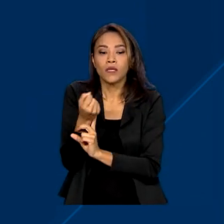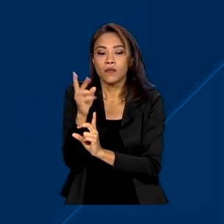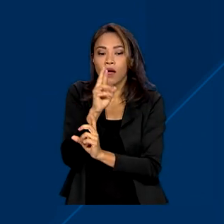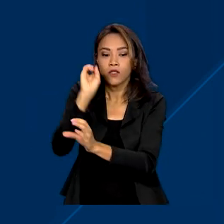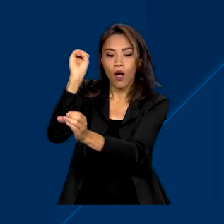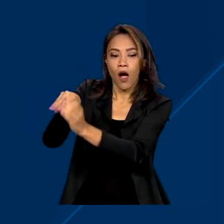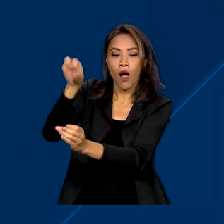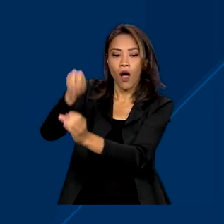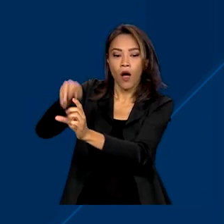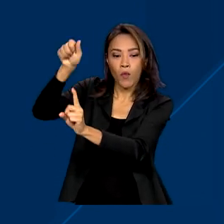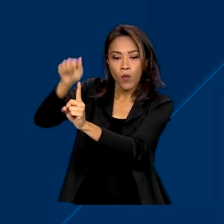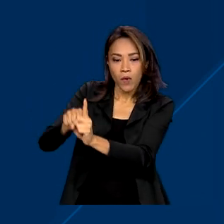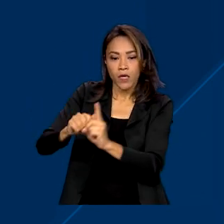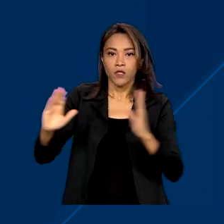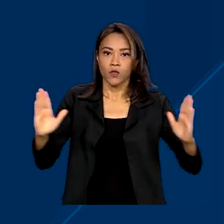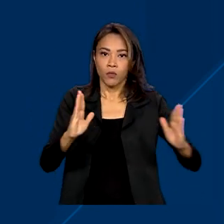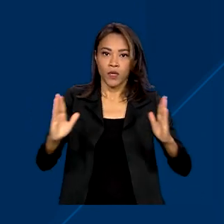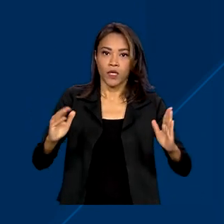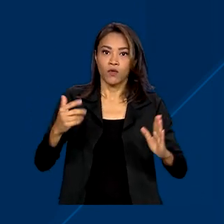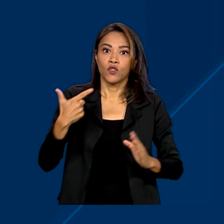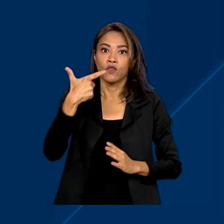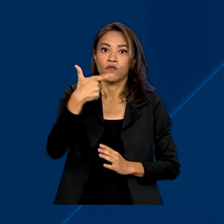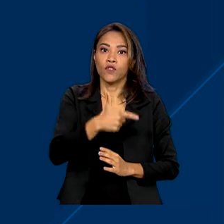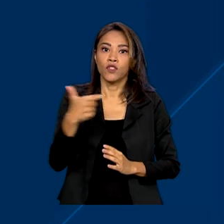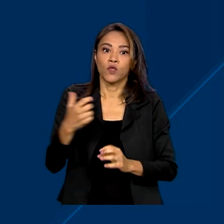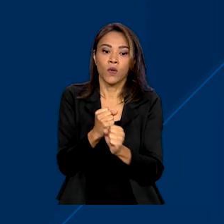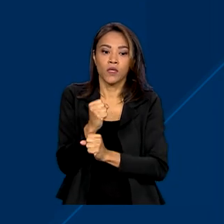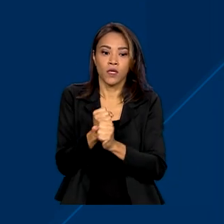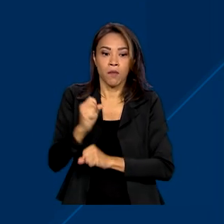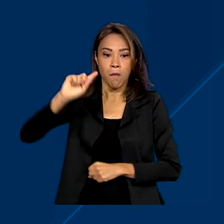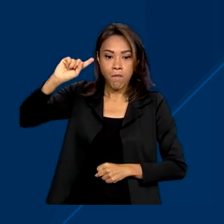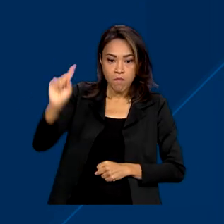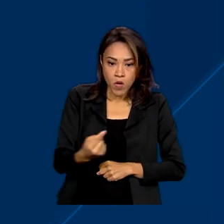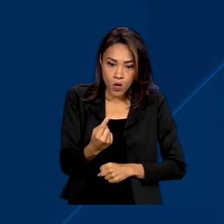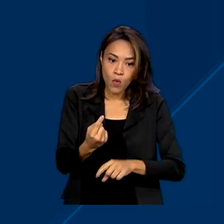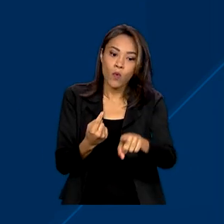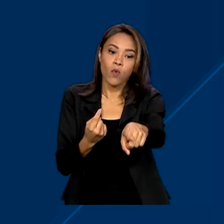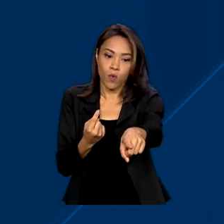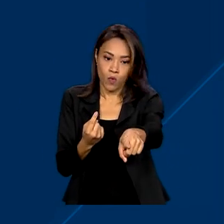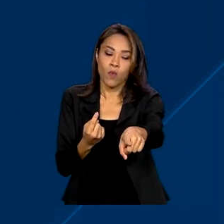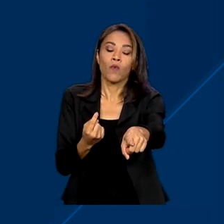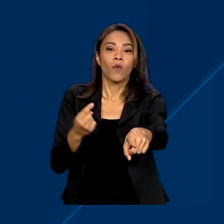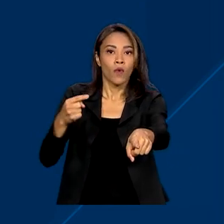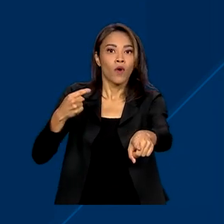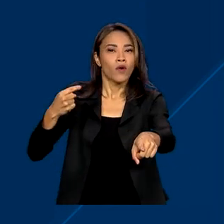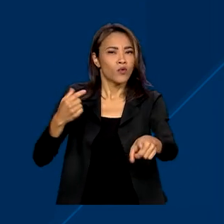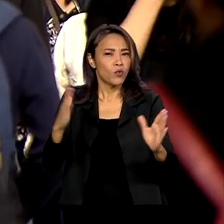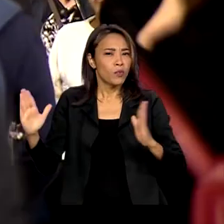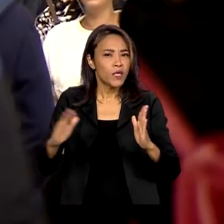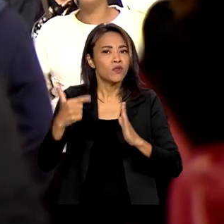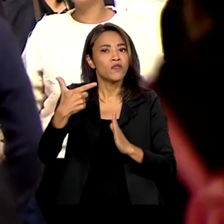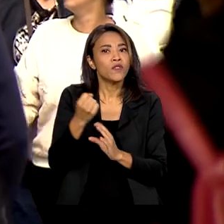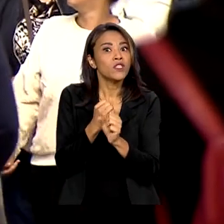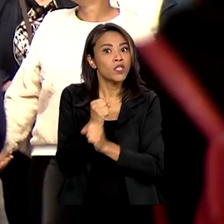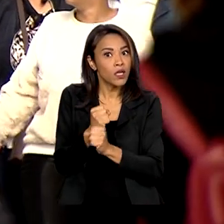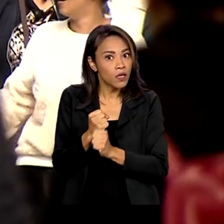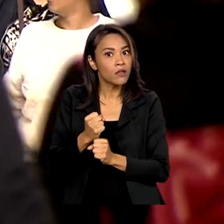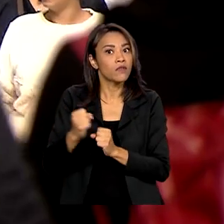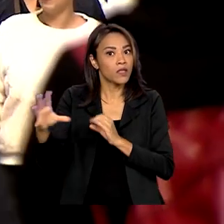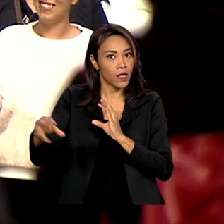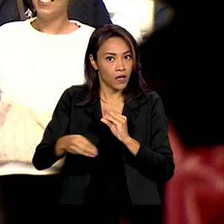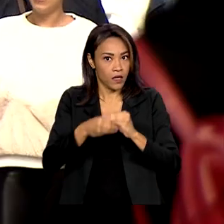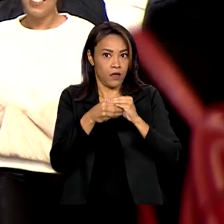por mês em 22 anos para receber mil reais mensais ao longo de 20 anos. Mas atenção!